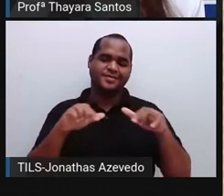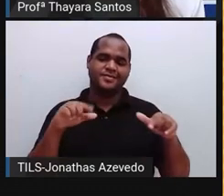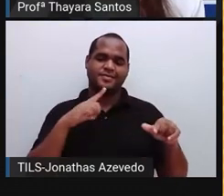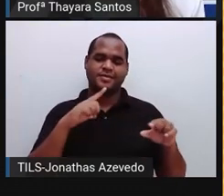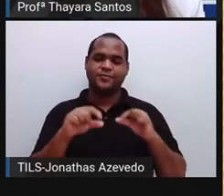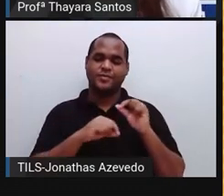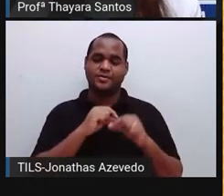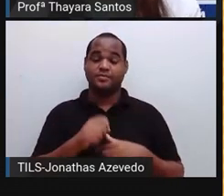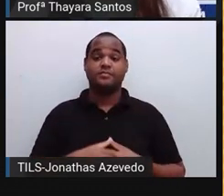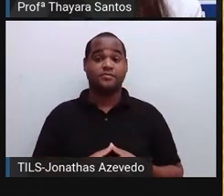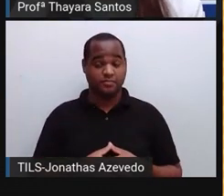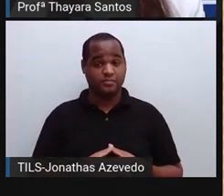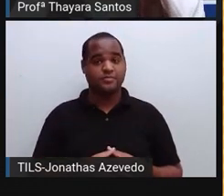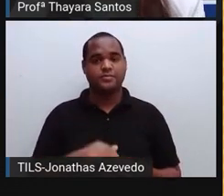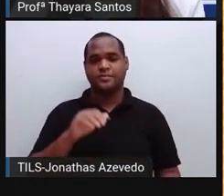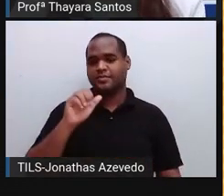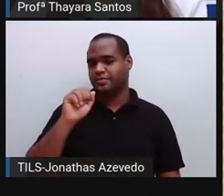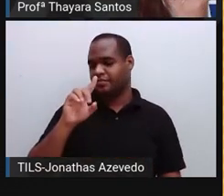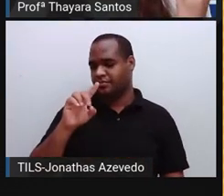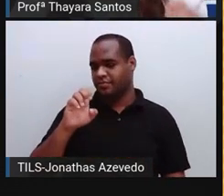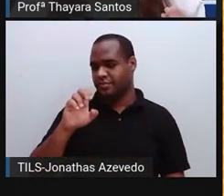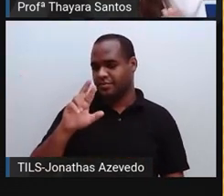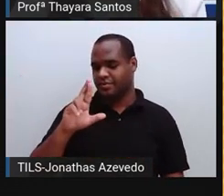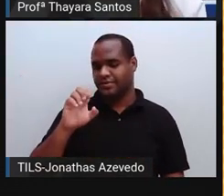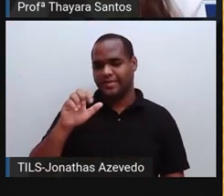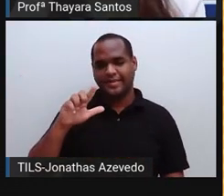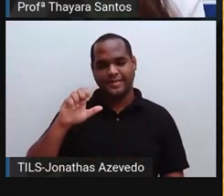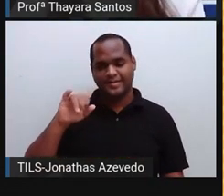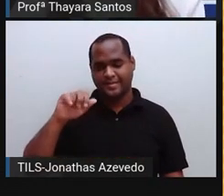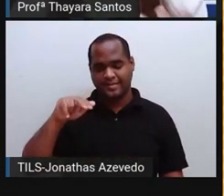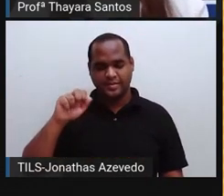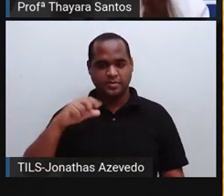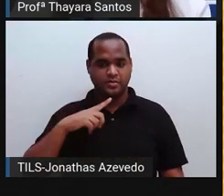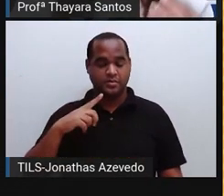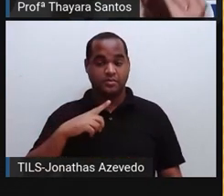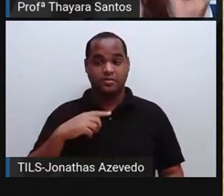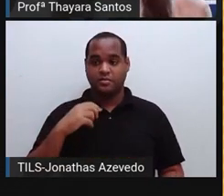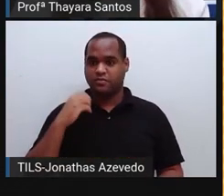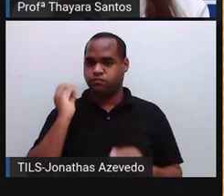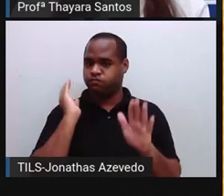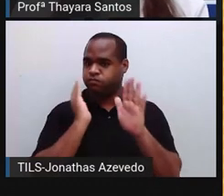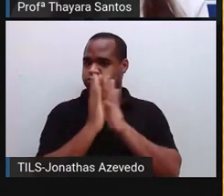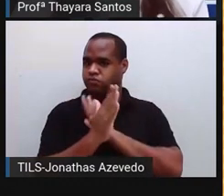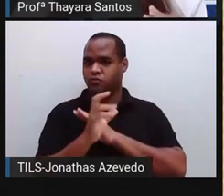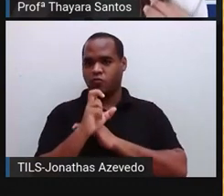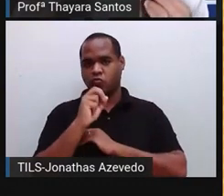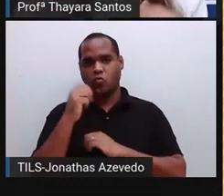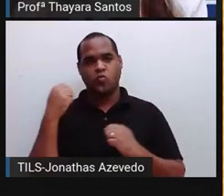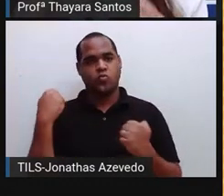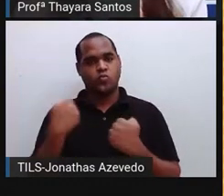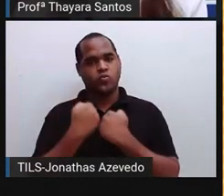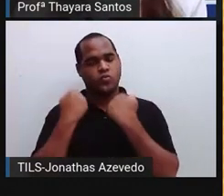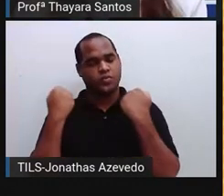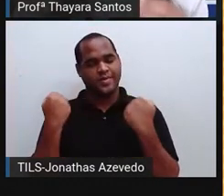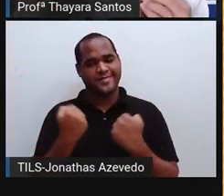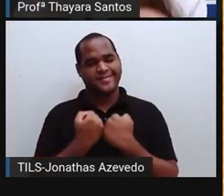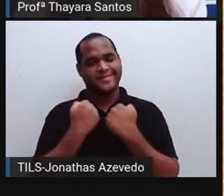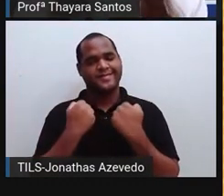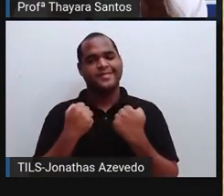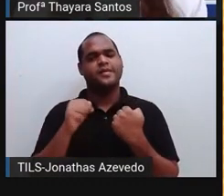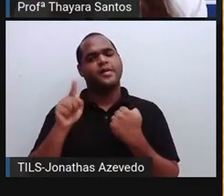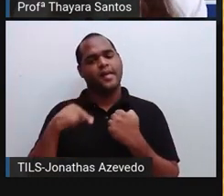tem a adrenalina, que é o neurotransmissor que é liberado nas situações de fuga ou de luta. Essa adrenalina, ela é